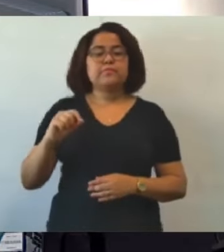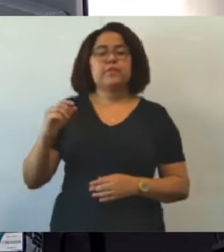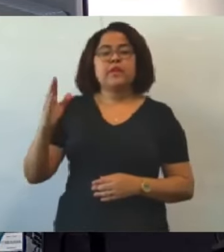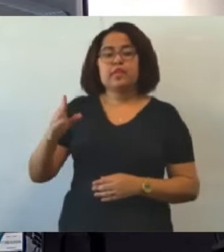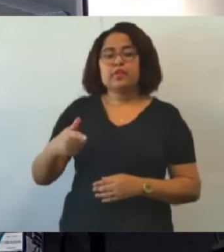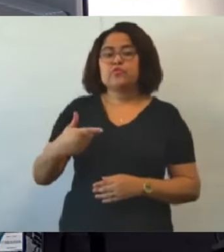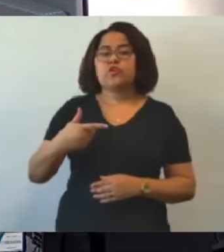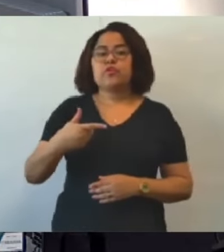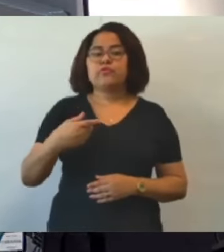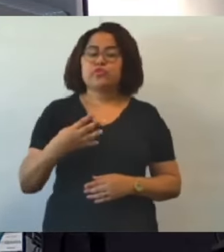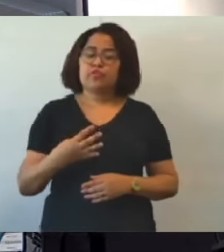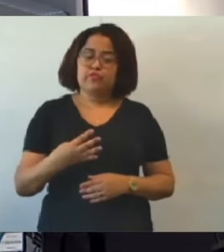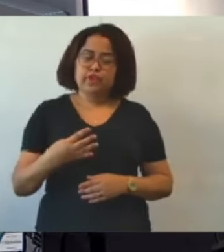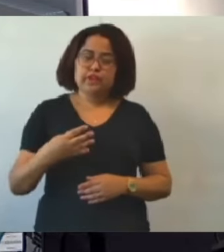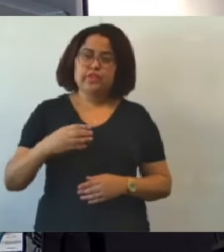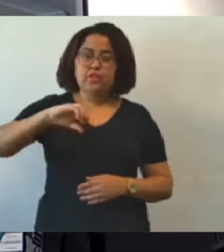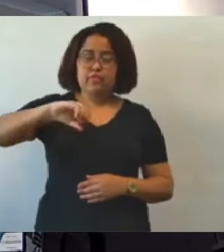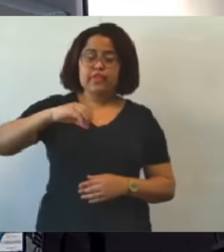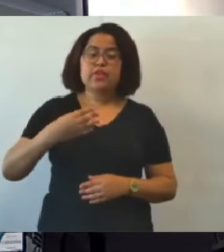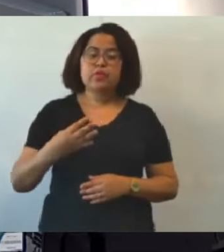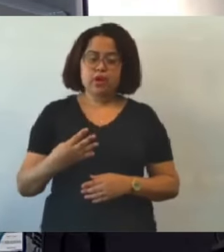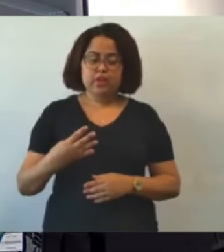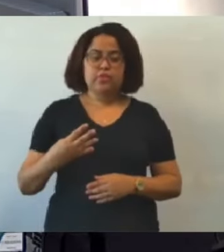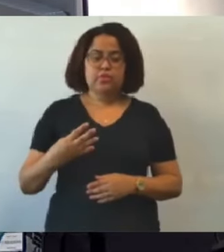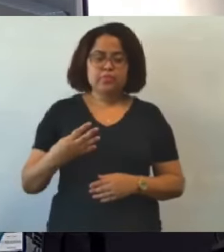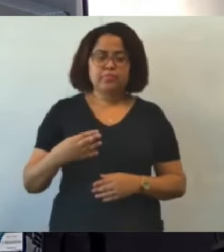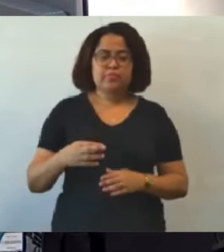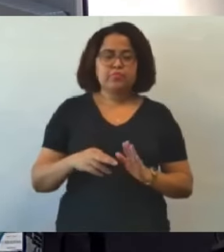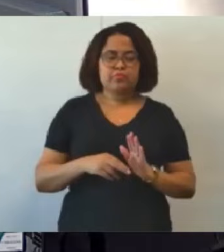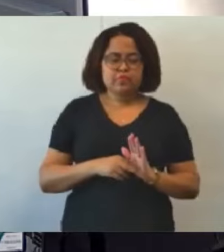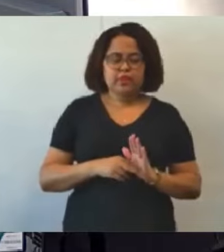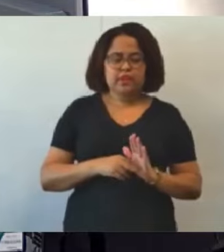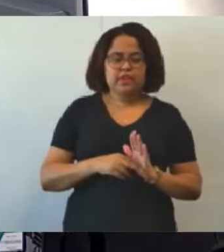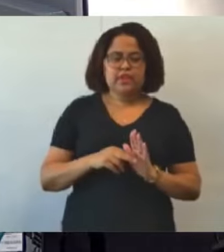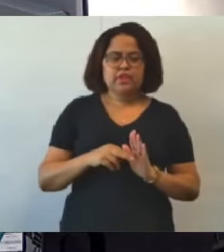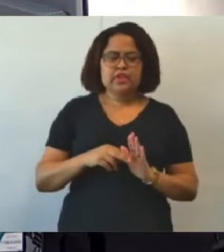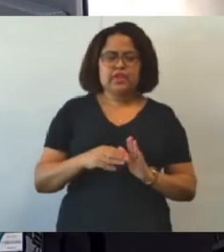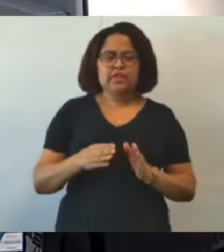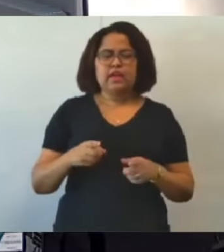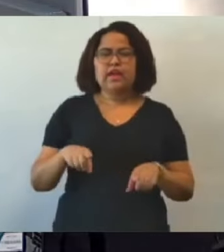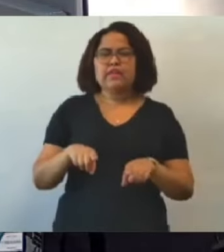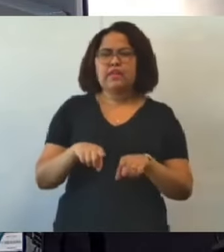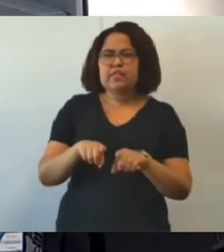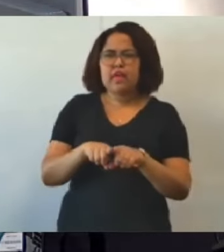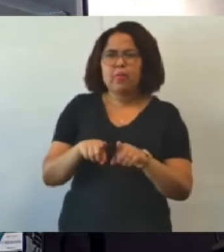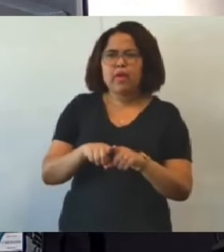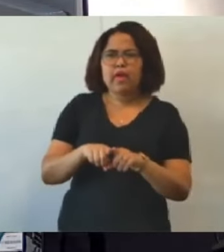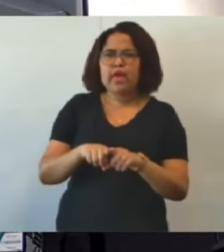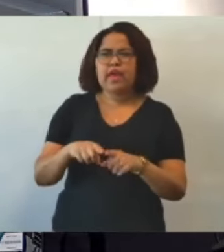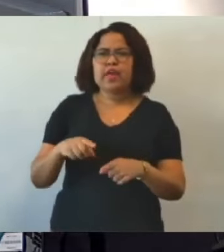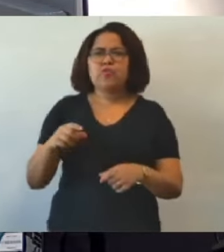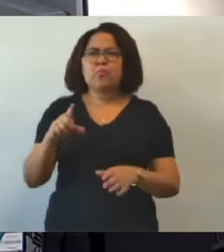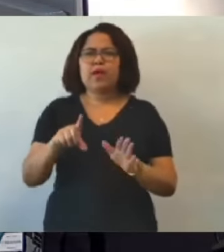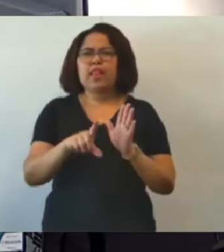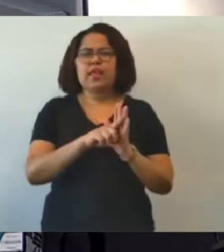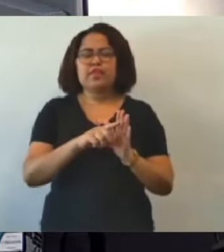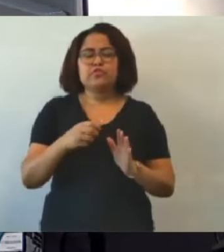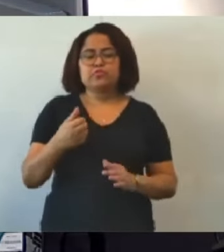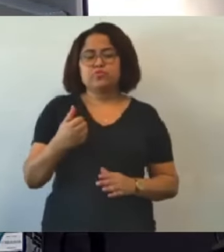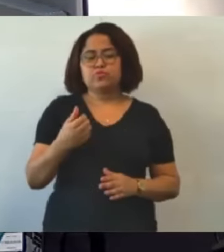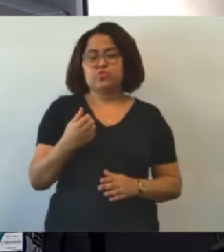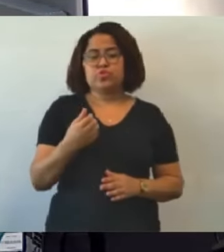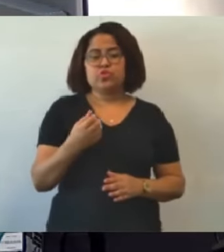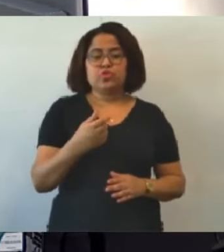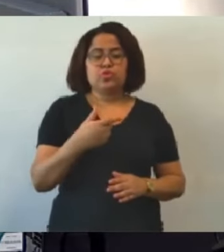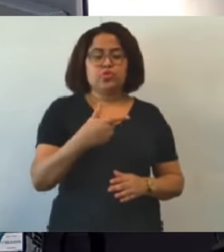e pelo decreto 12.537 de 2006. A Lei nº.502 estabelece ali no mínimo de